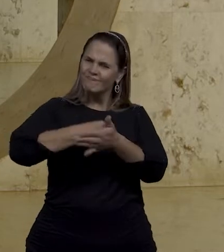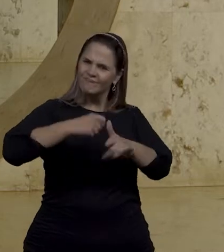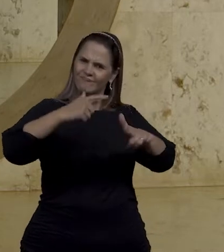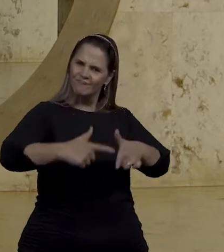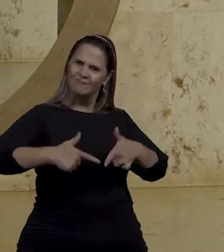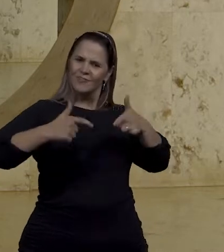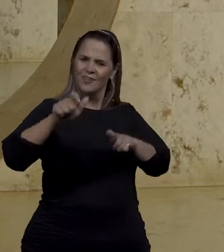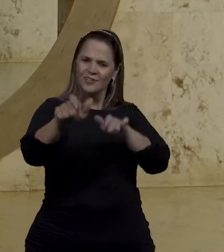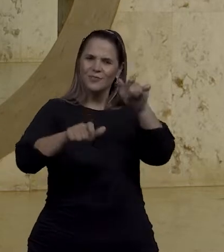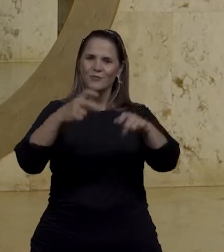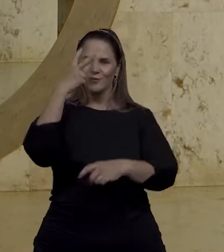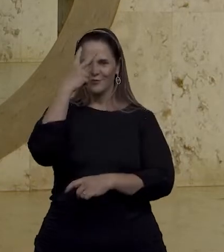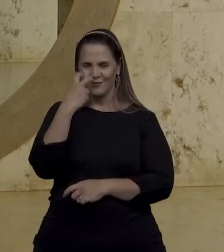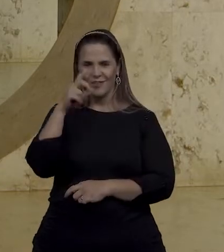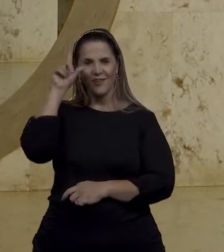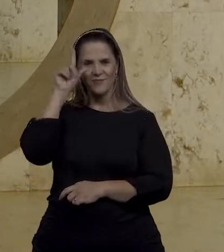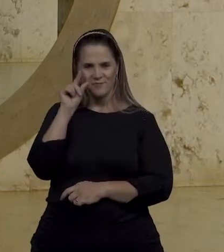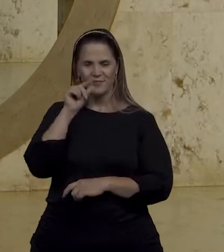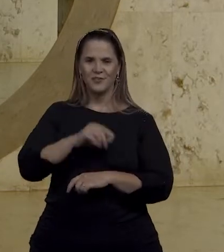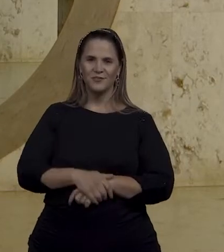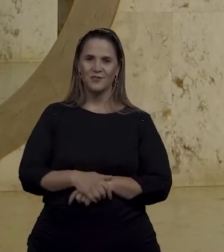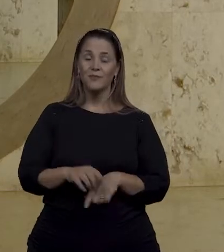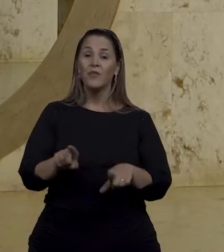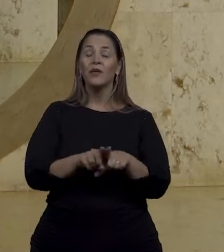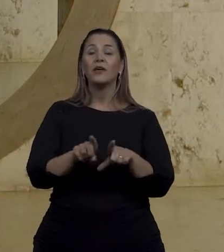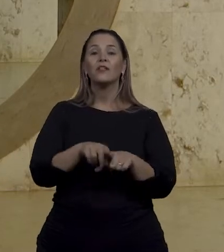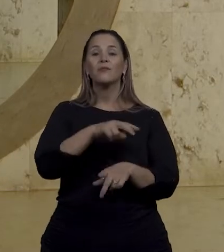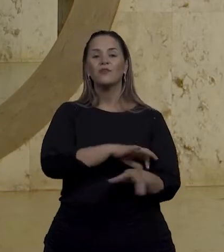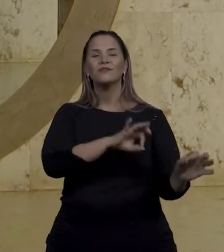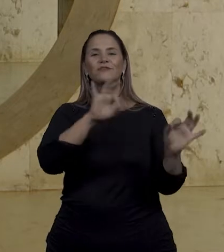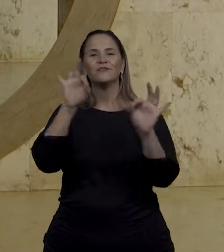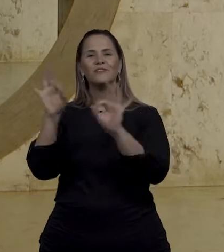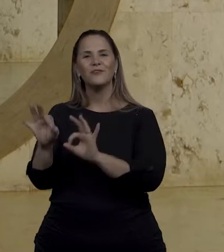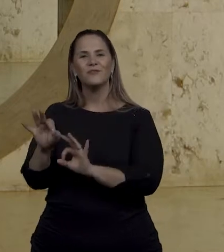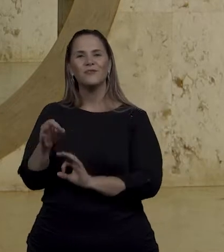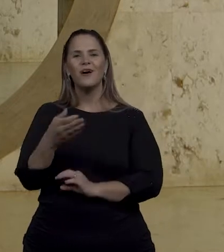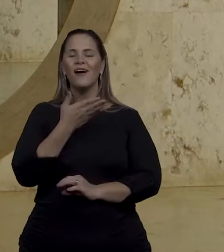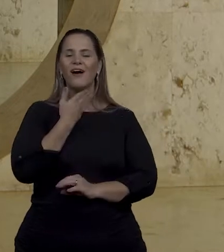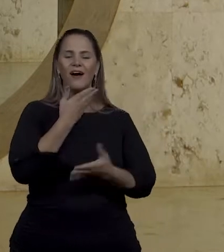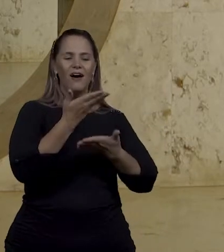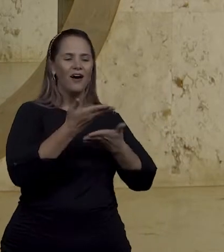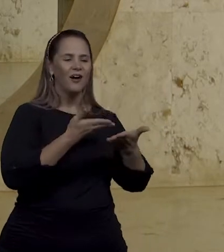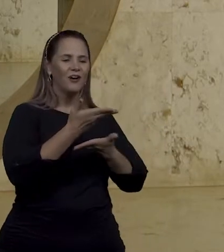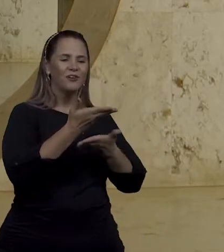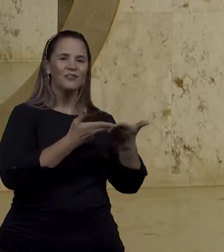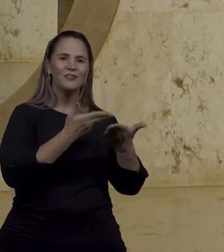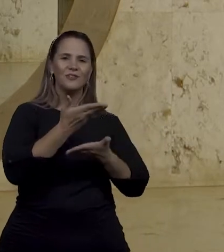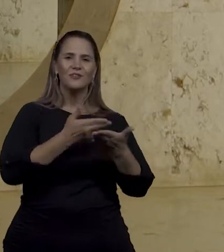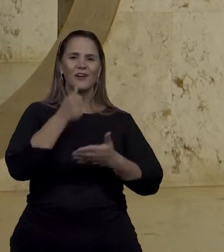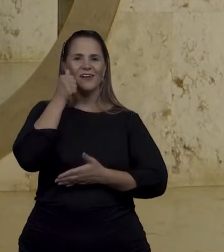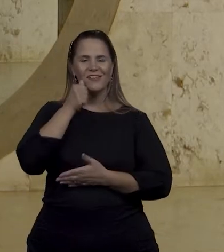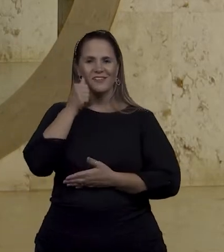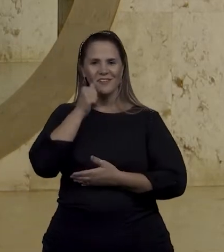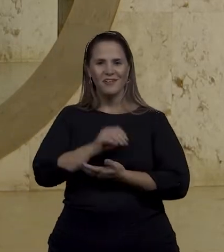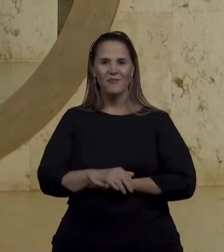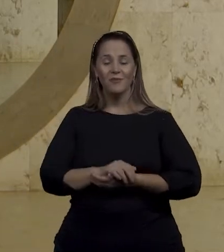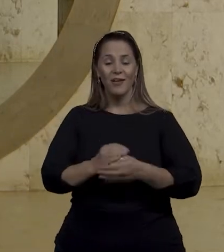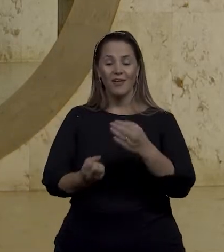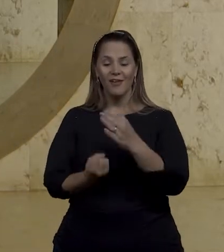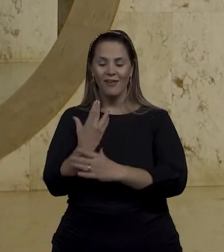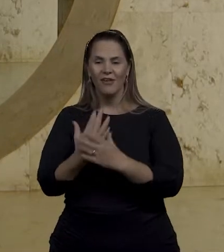inclusão de pessoas cegas e com baixa visão. E veja também um bate-papo com a educadora de Norá Couto Cansado,